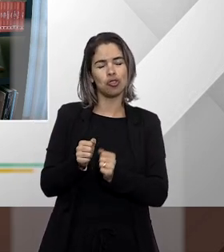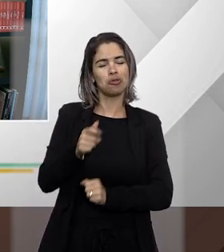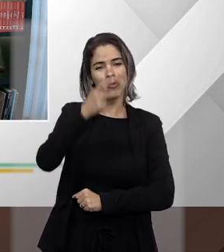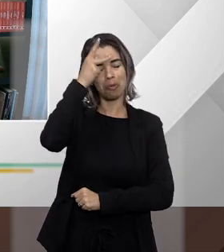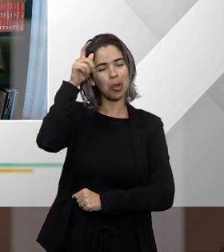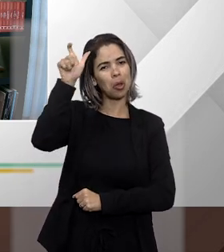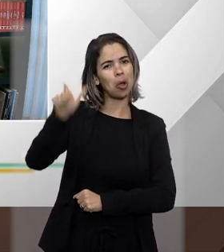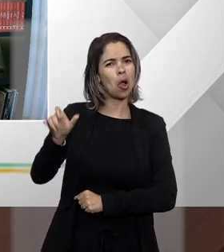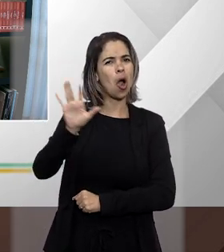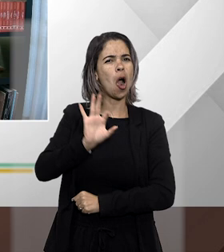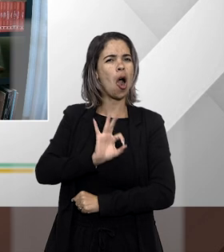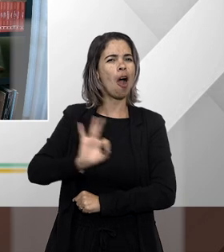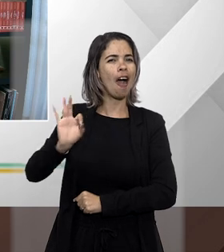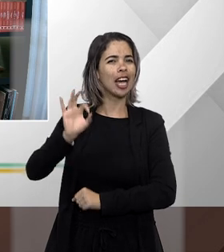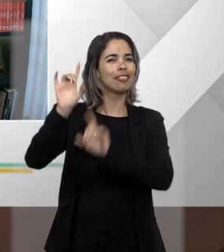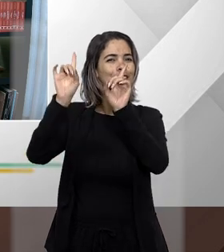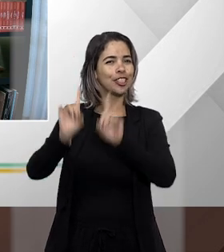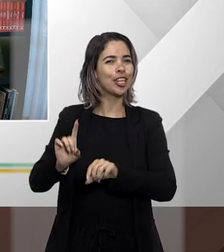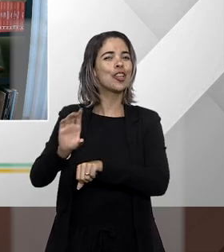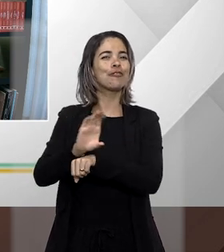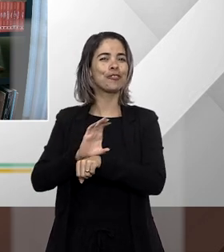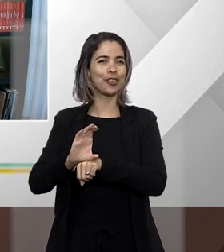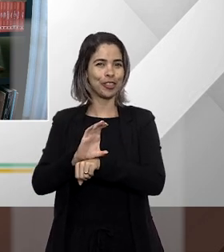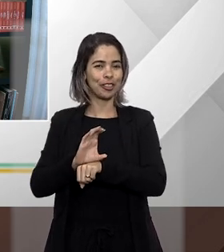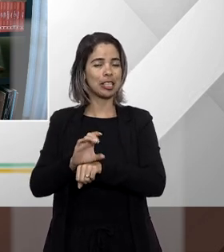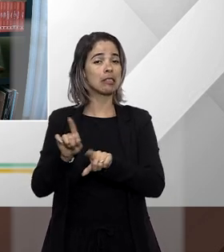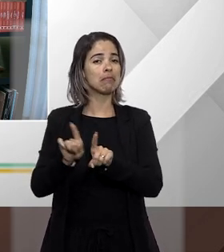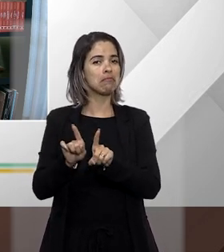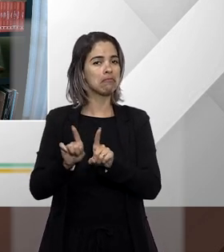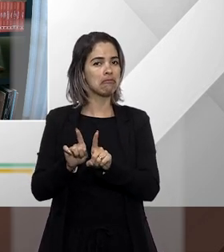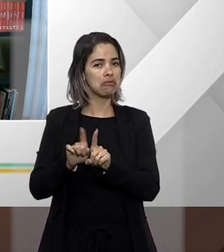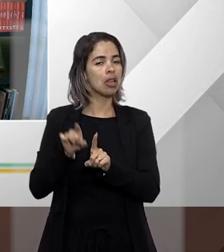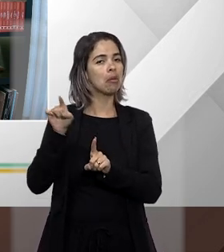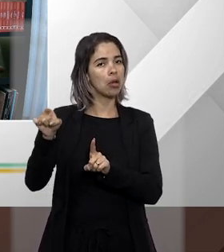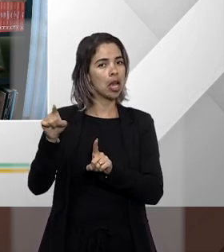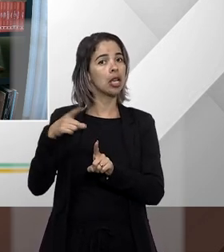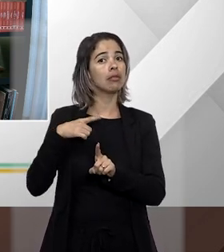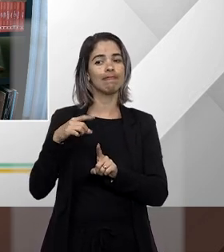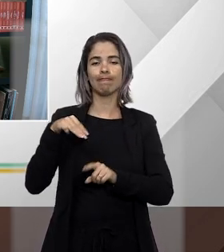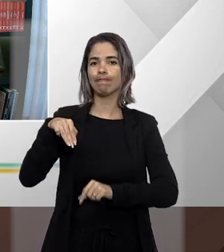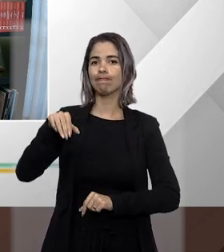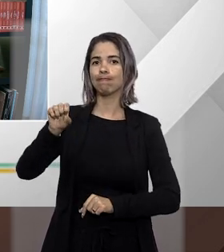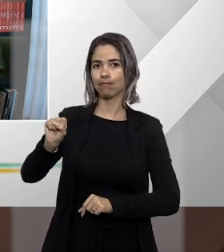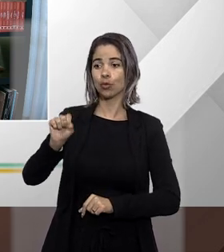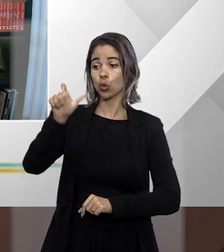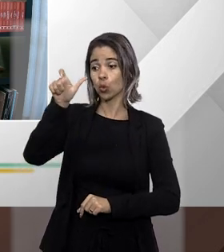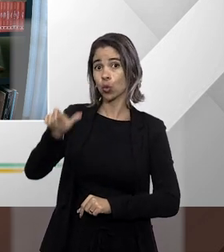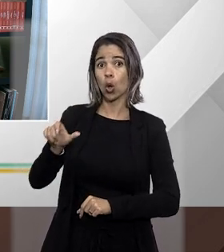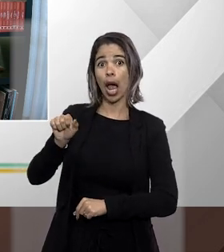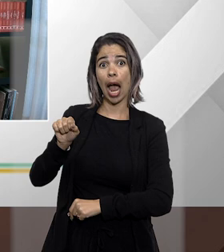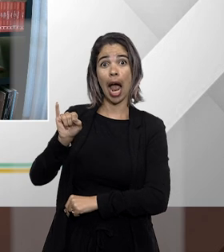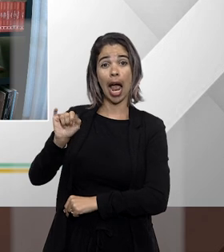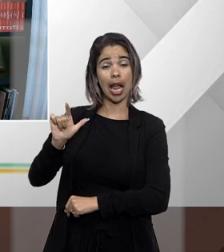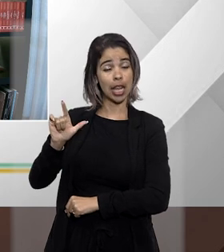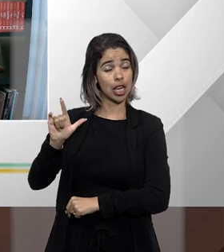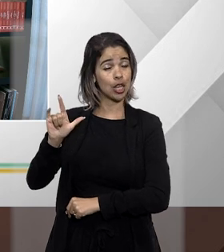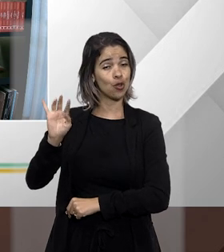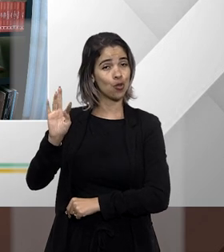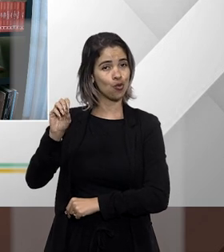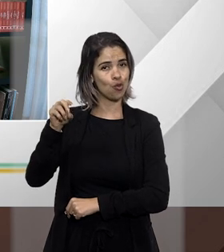realmente uma obra incrível do mandato de segurança doutor Ailton aqui me cumprimento e estarei sempre à disposição foi um prazer